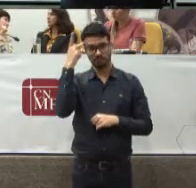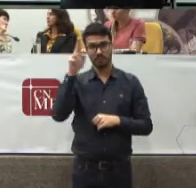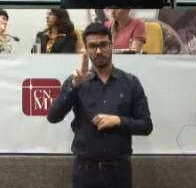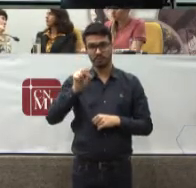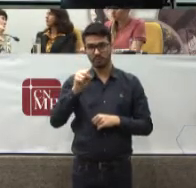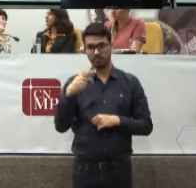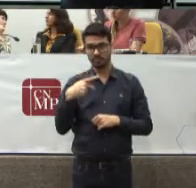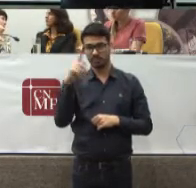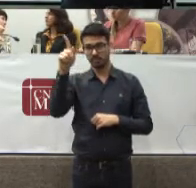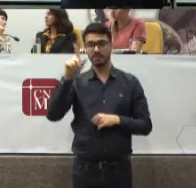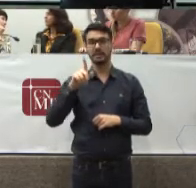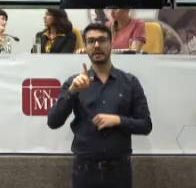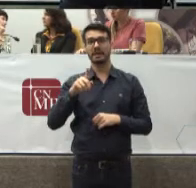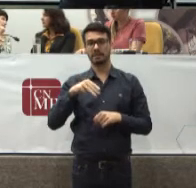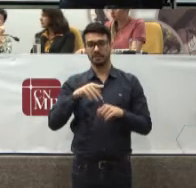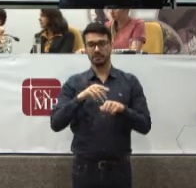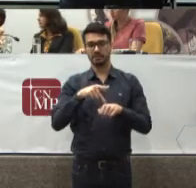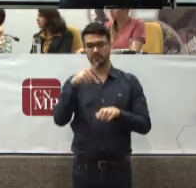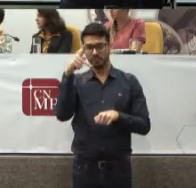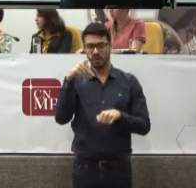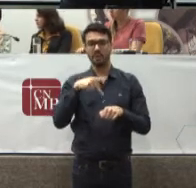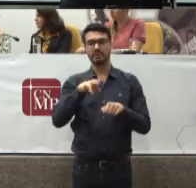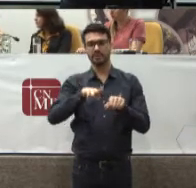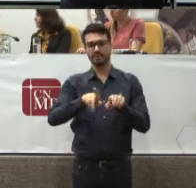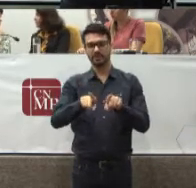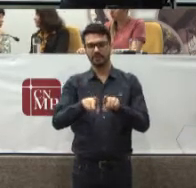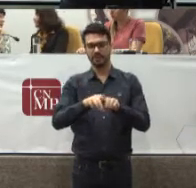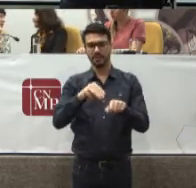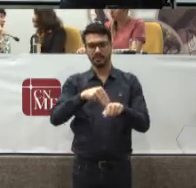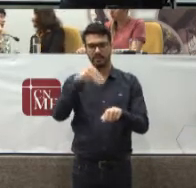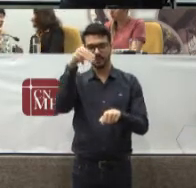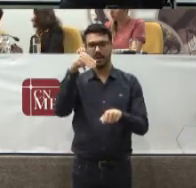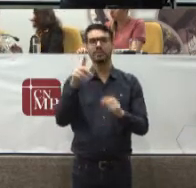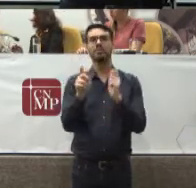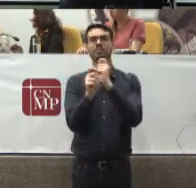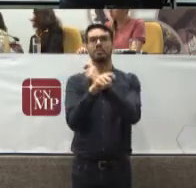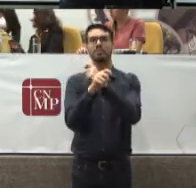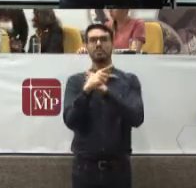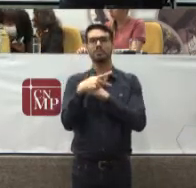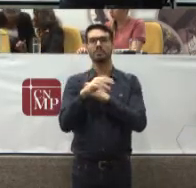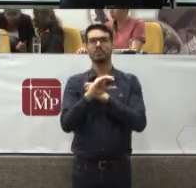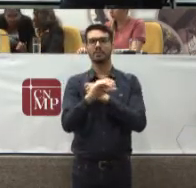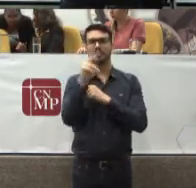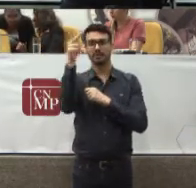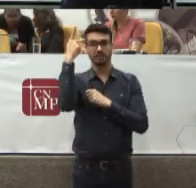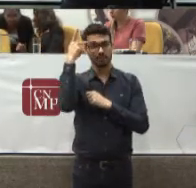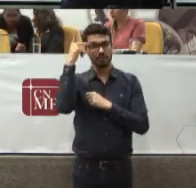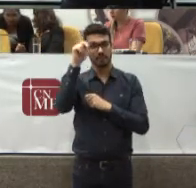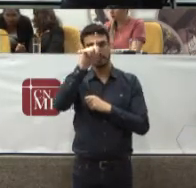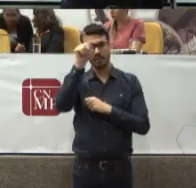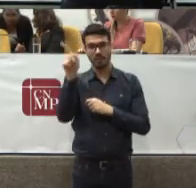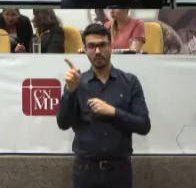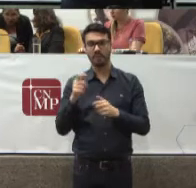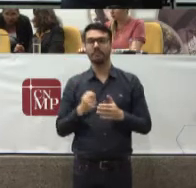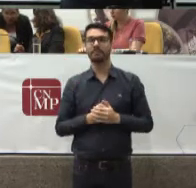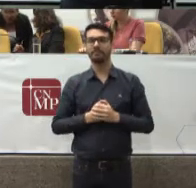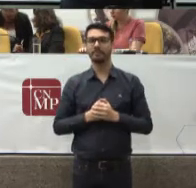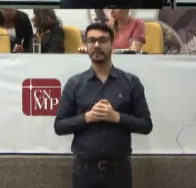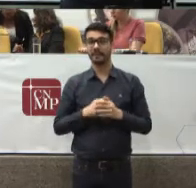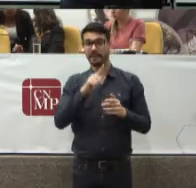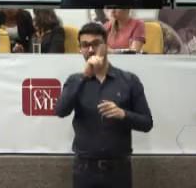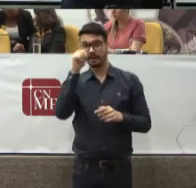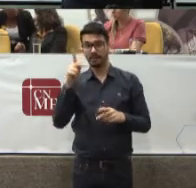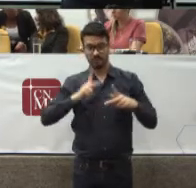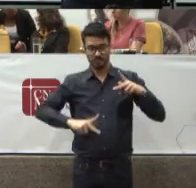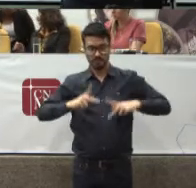Direito Também Pela mesma Faculdade Mestrado em Direito Pela PUC de São Paulo Prestigiada PUC de São Paulo É